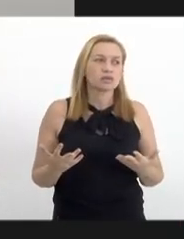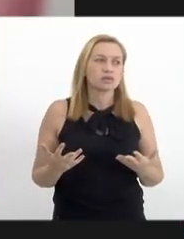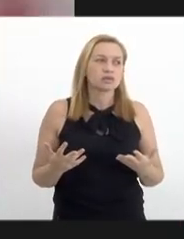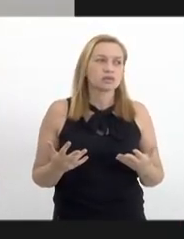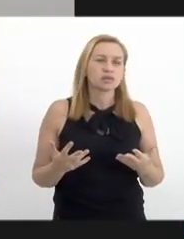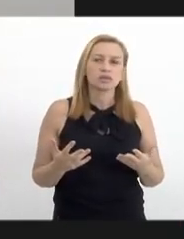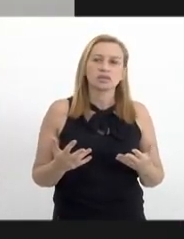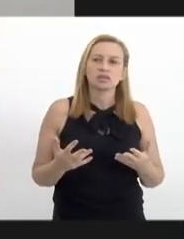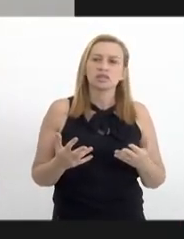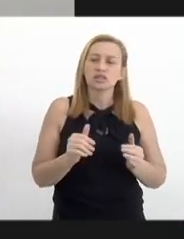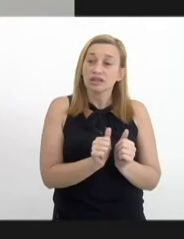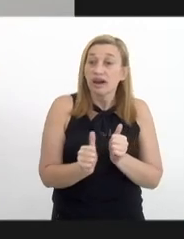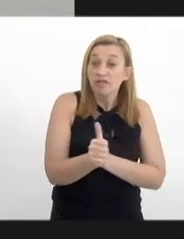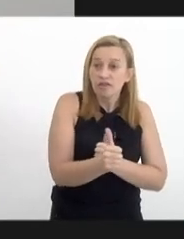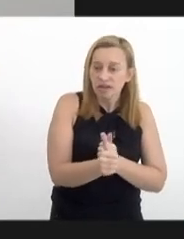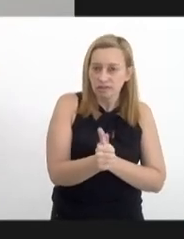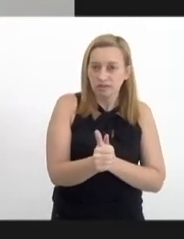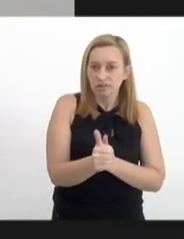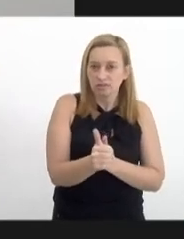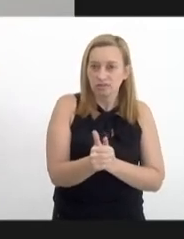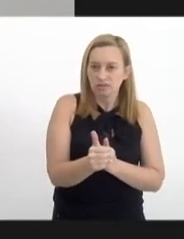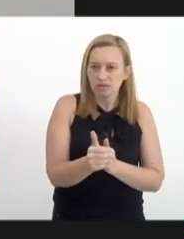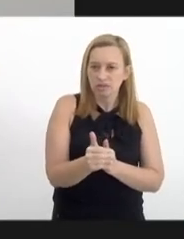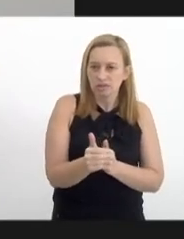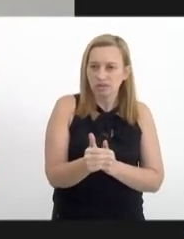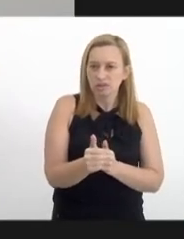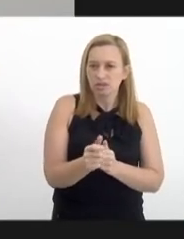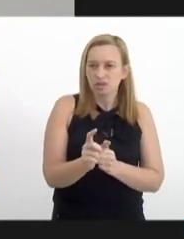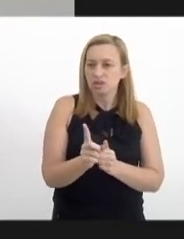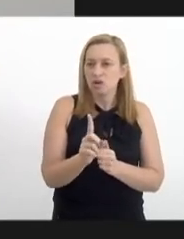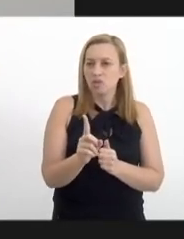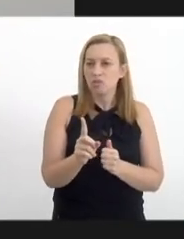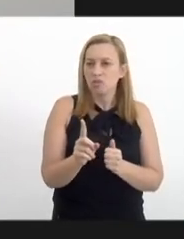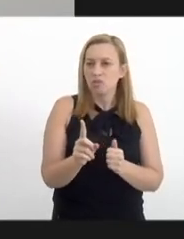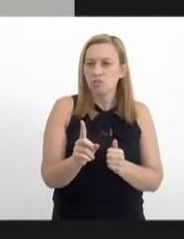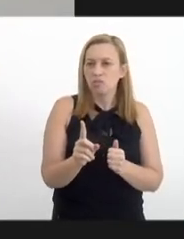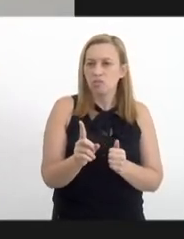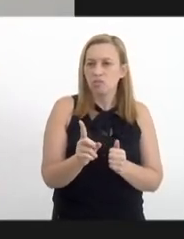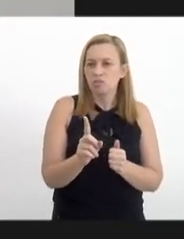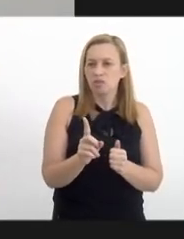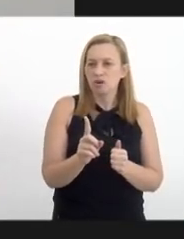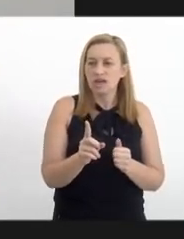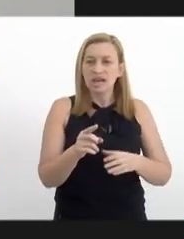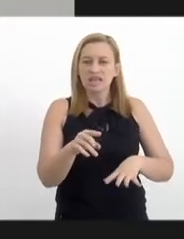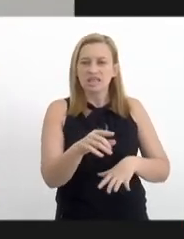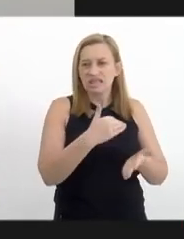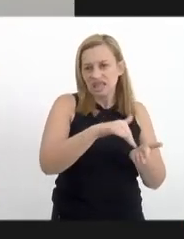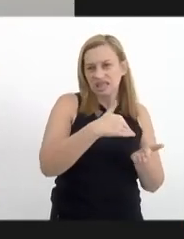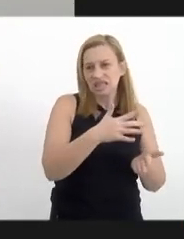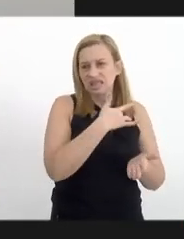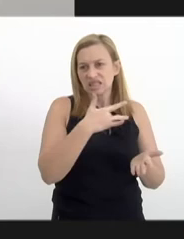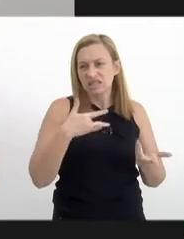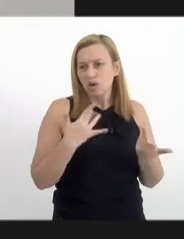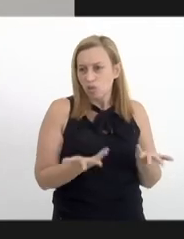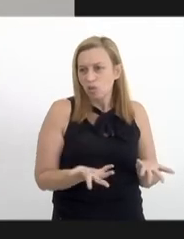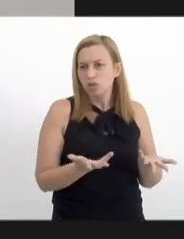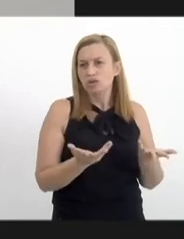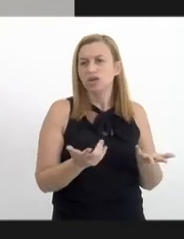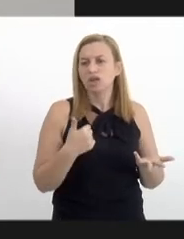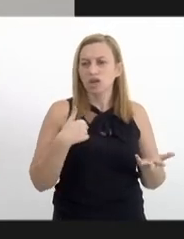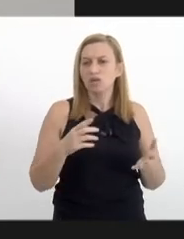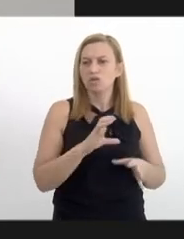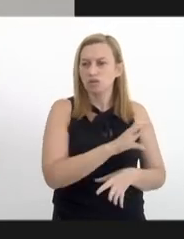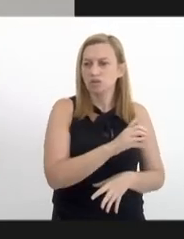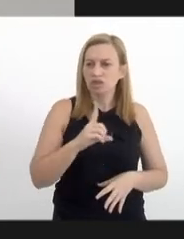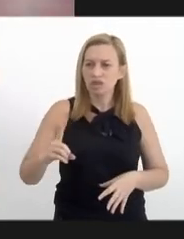prerrogativa de estar na linha de frente. Isso não coloca o Estado, nós aqui da Secretaria de Saúde. Eu sou Daniel Elia, estou na Coordenação de